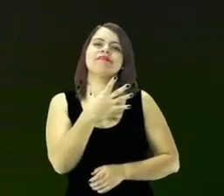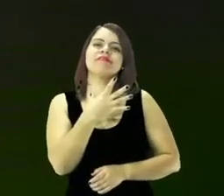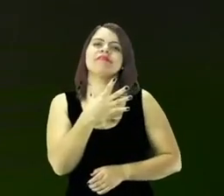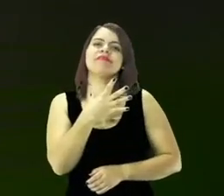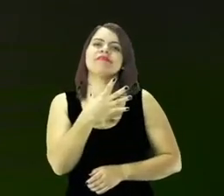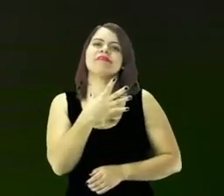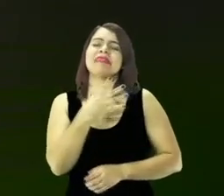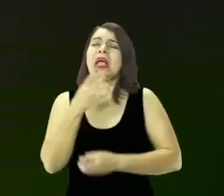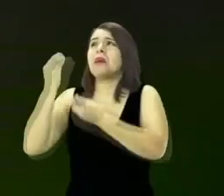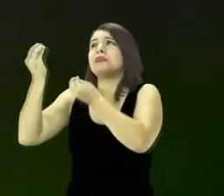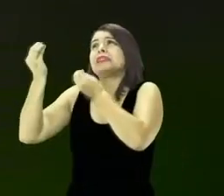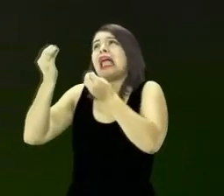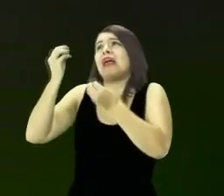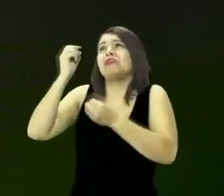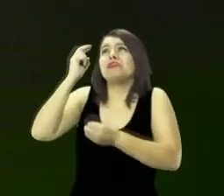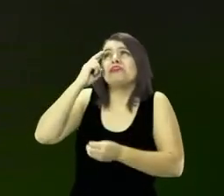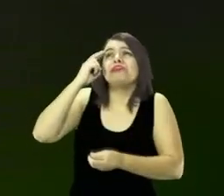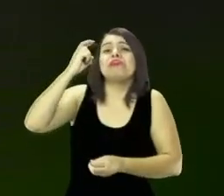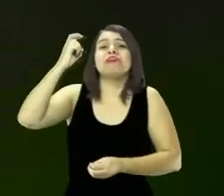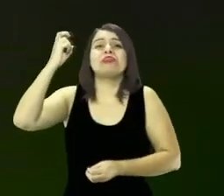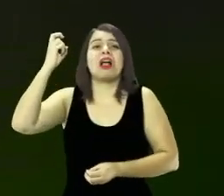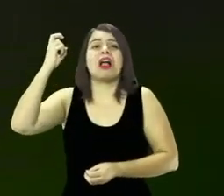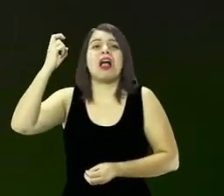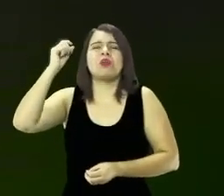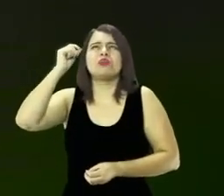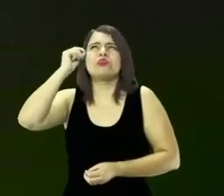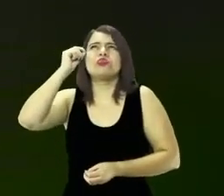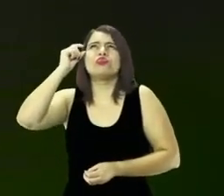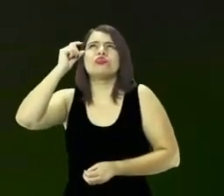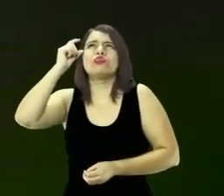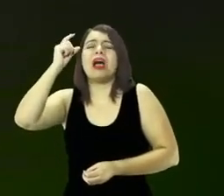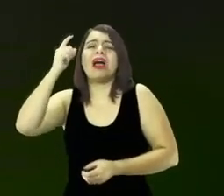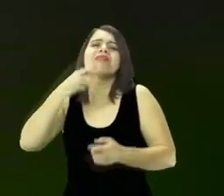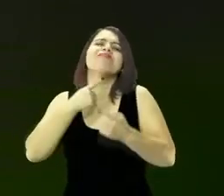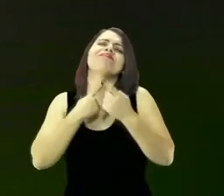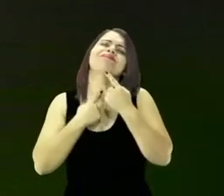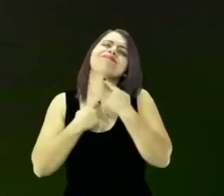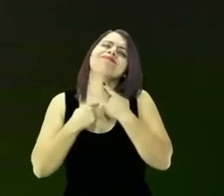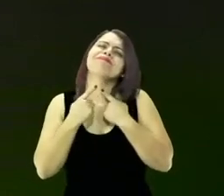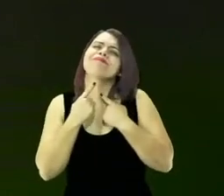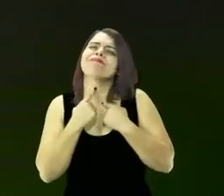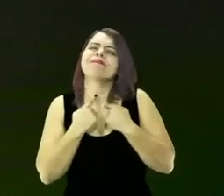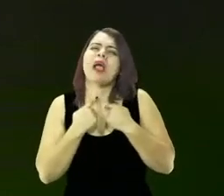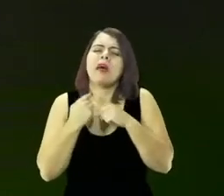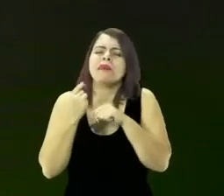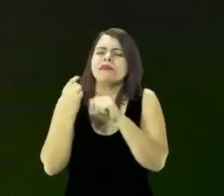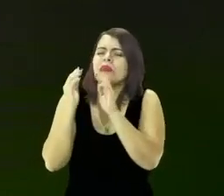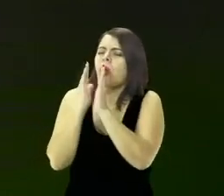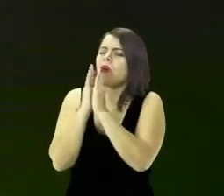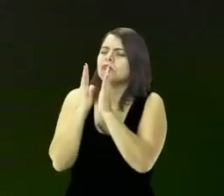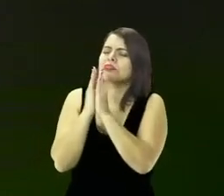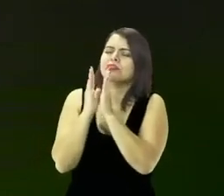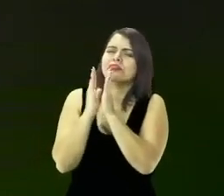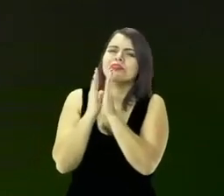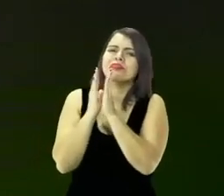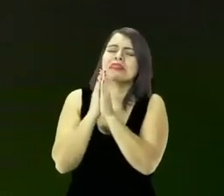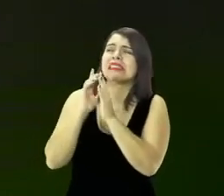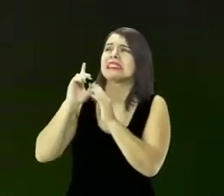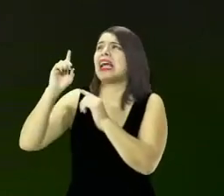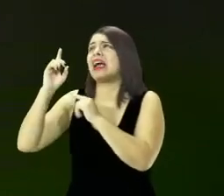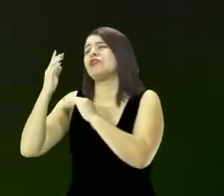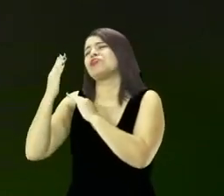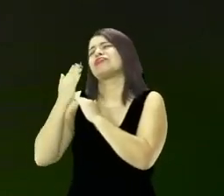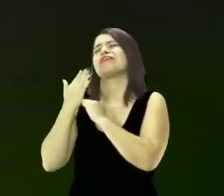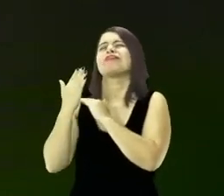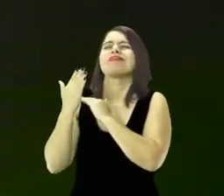me dê sabedoria Senhor e a vontade de buscar a ti ajuda-me